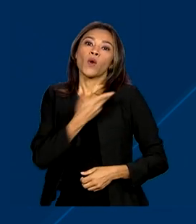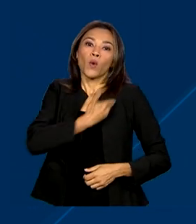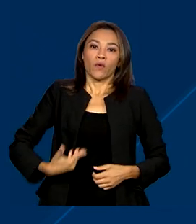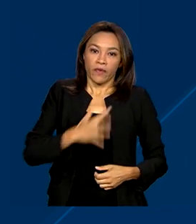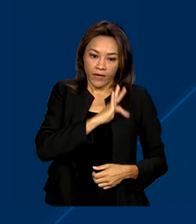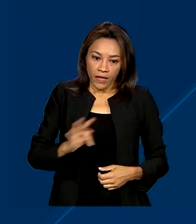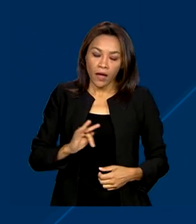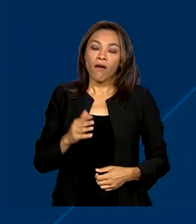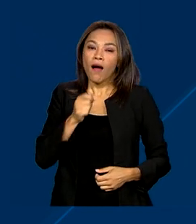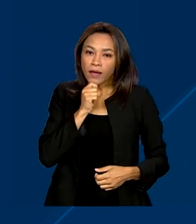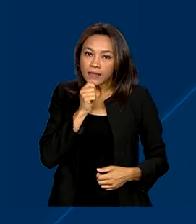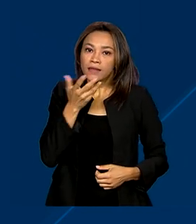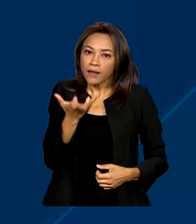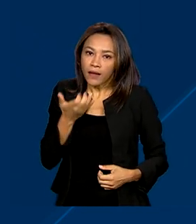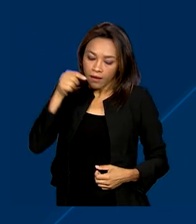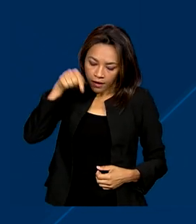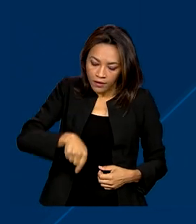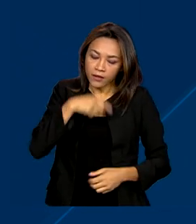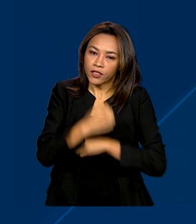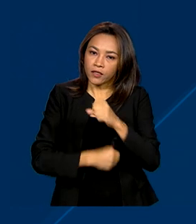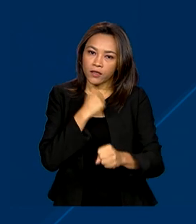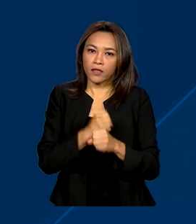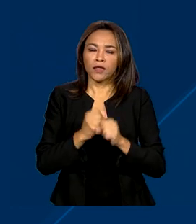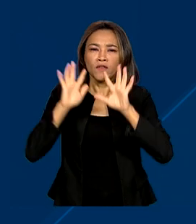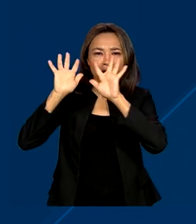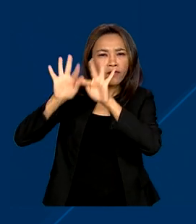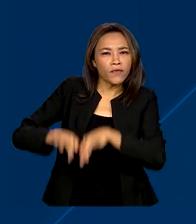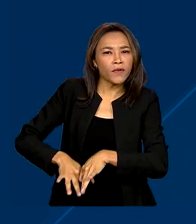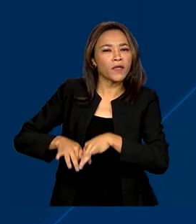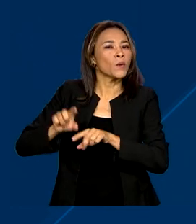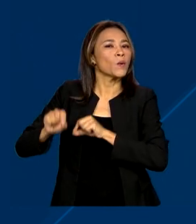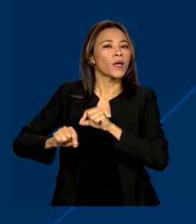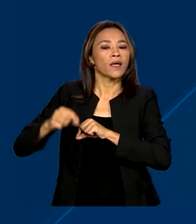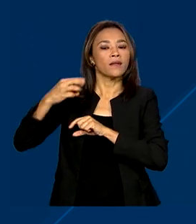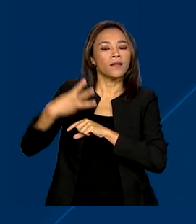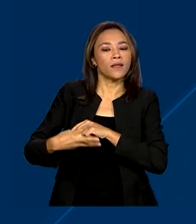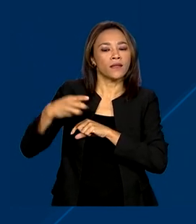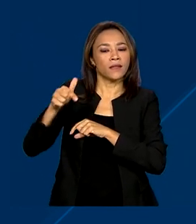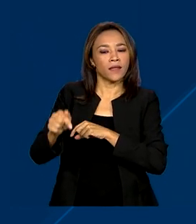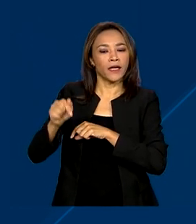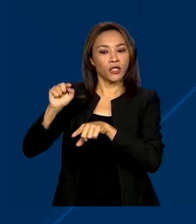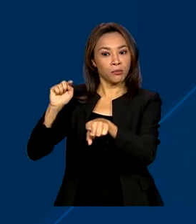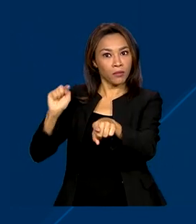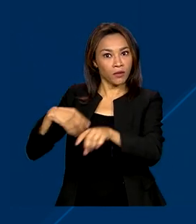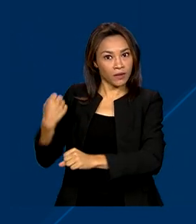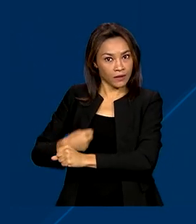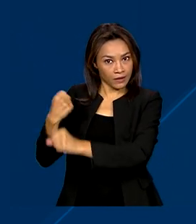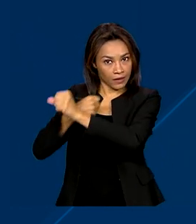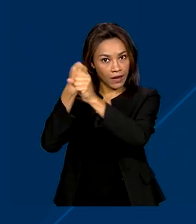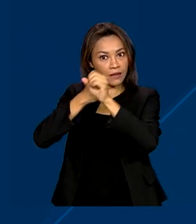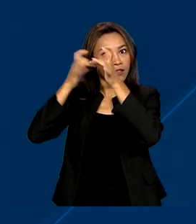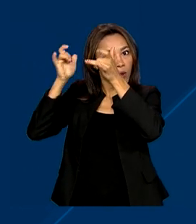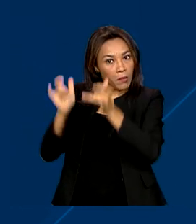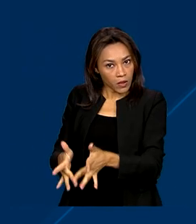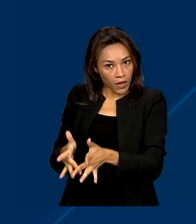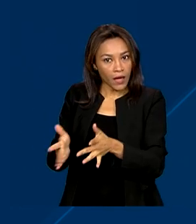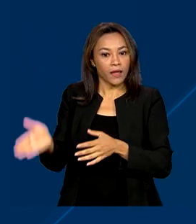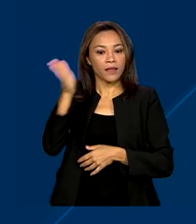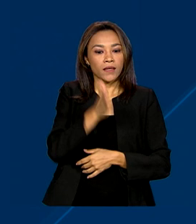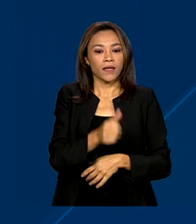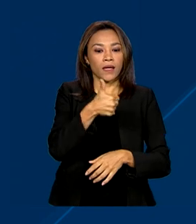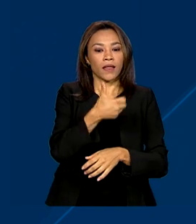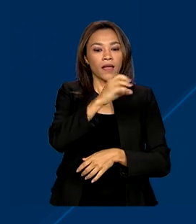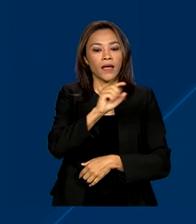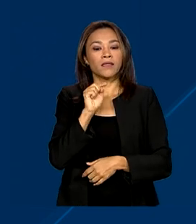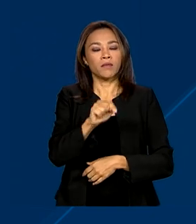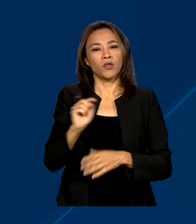andamento, ainda em 2023, a finalização de pelo menos 37 mil desses imóveis abandonados, 10 mil nos